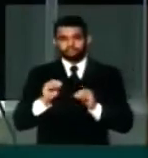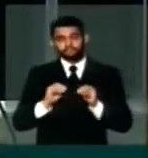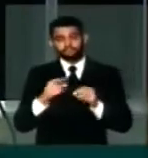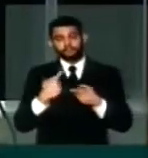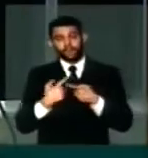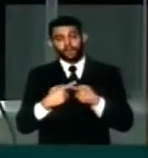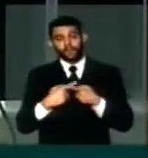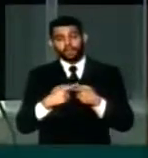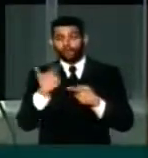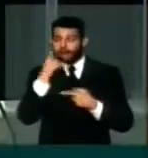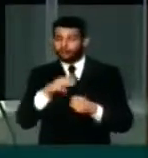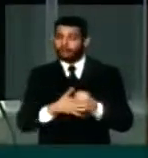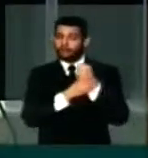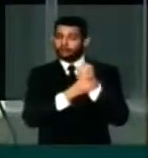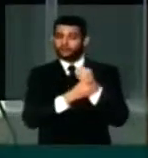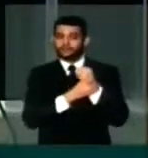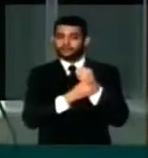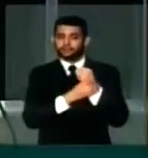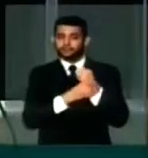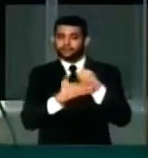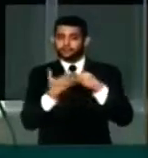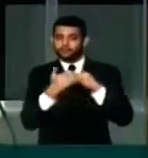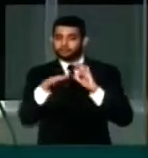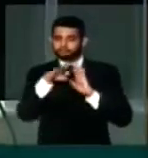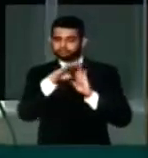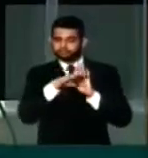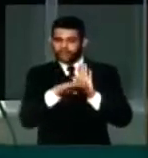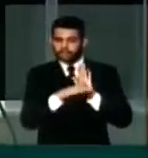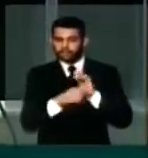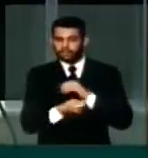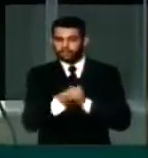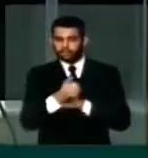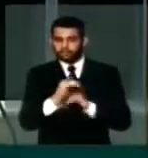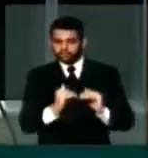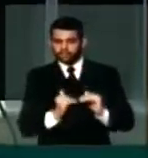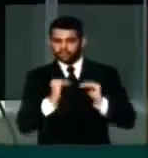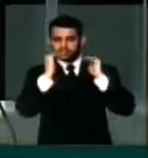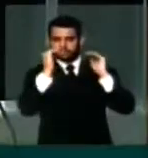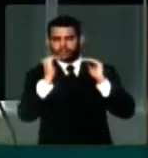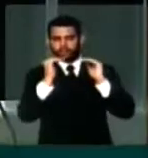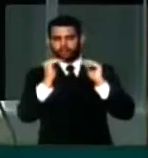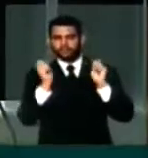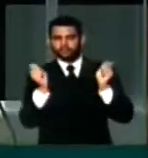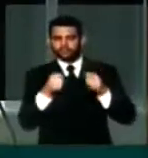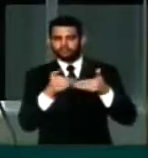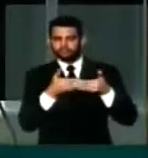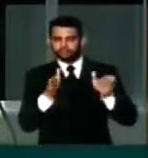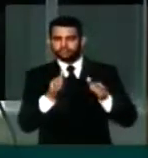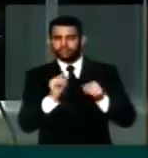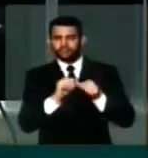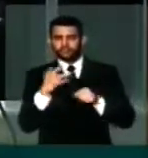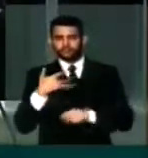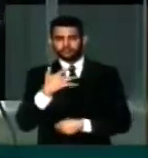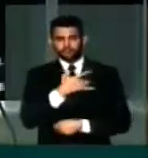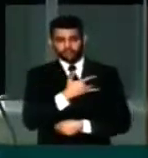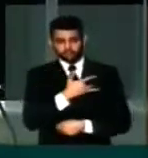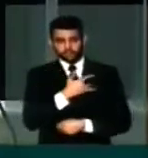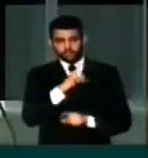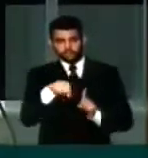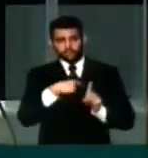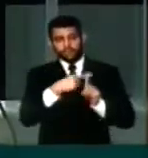medida em que garante um patamar um pouco superior de aportes para a saúde